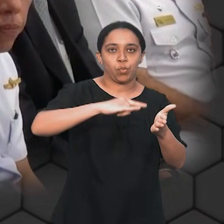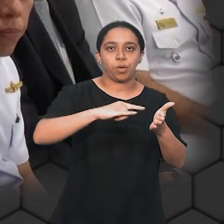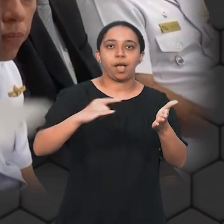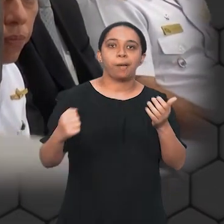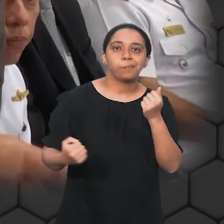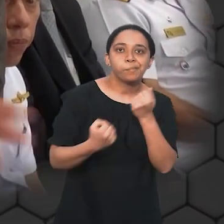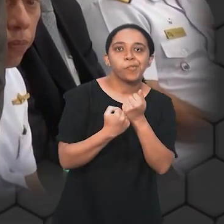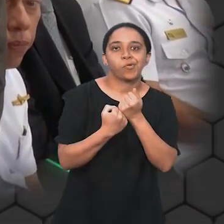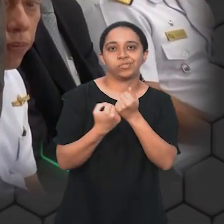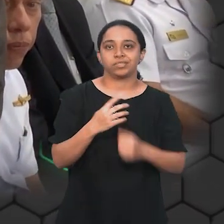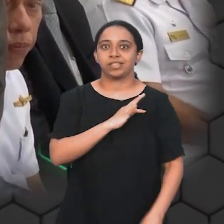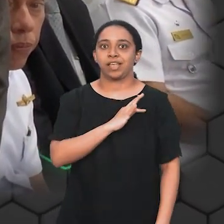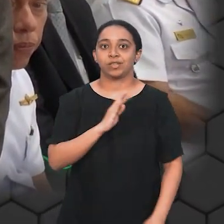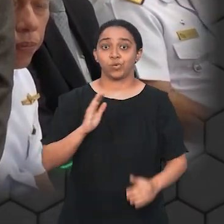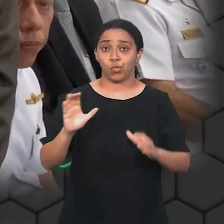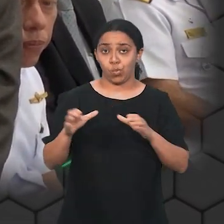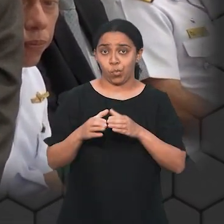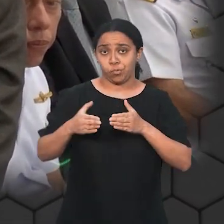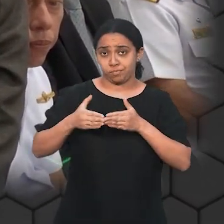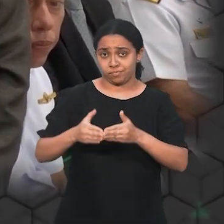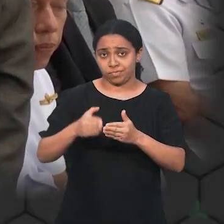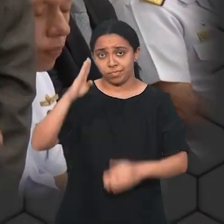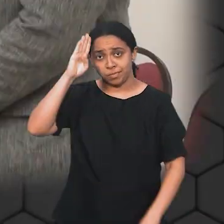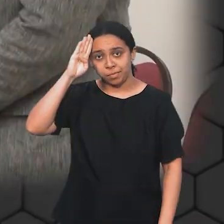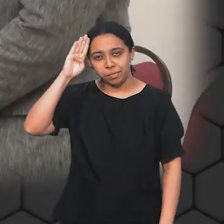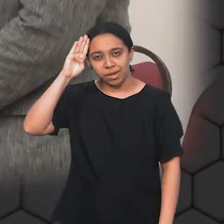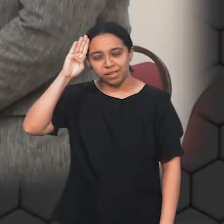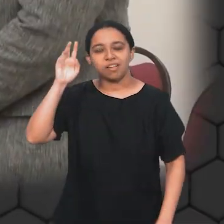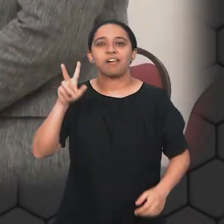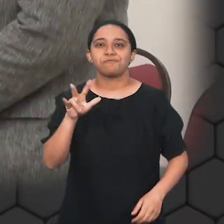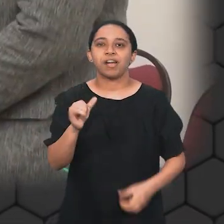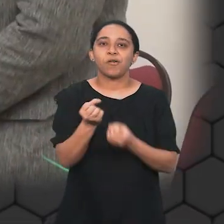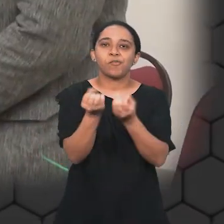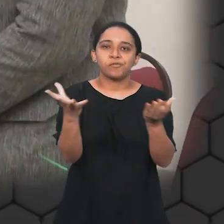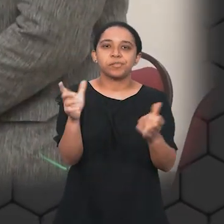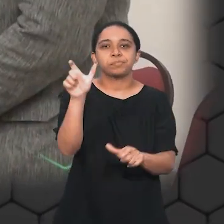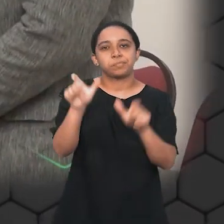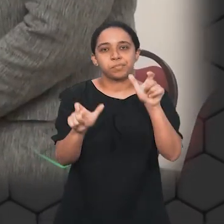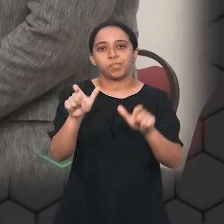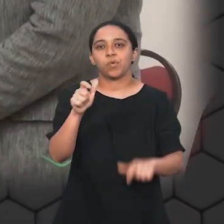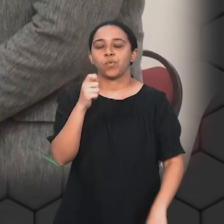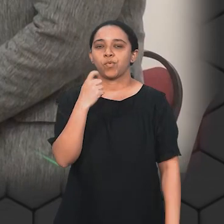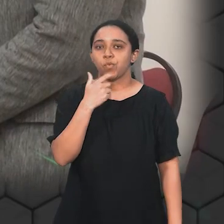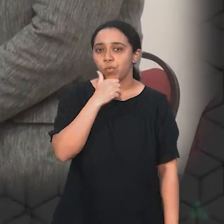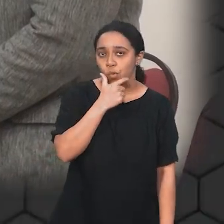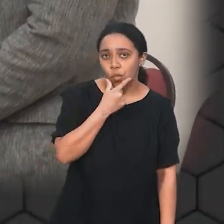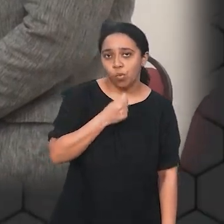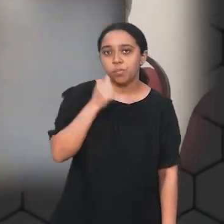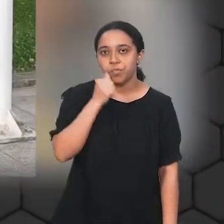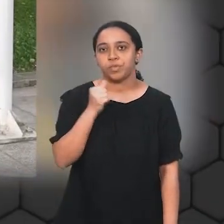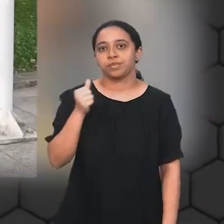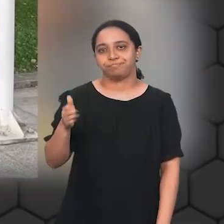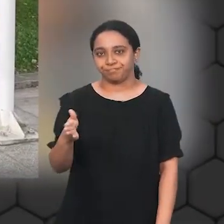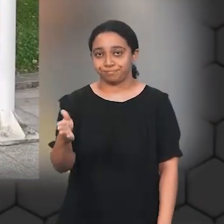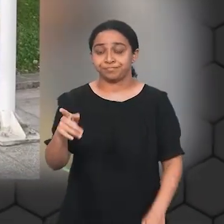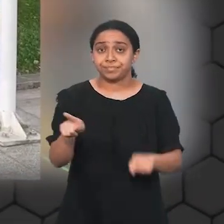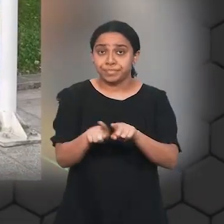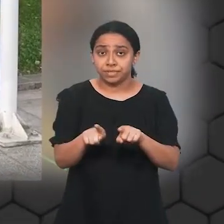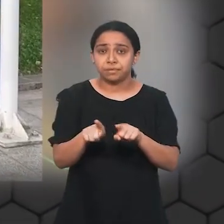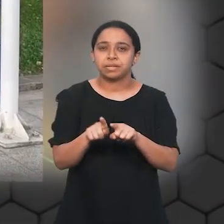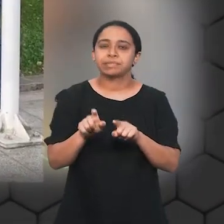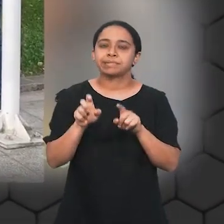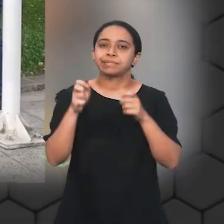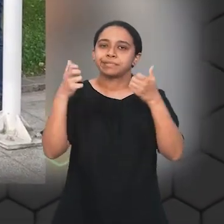cooperação técnica com a Marinha, que vai oferecer capacitação para pescadores. Vamos falar